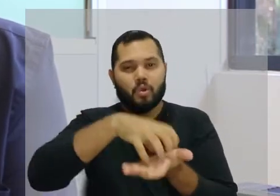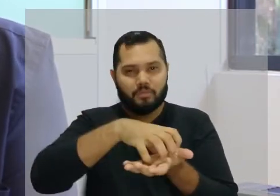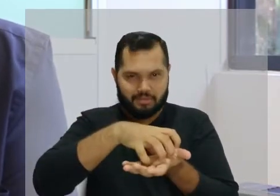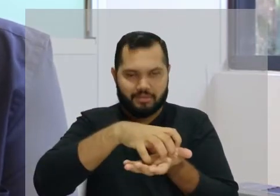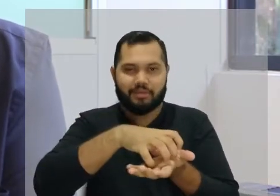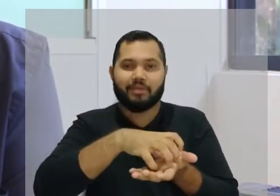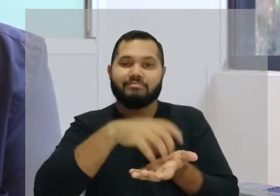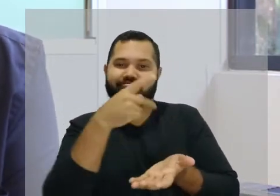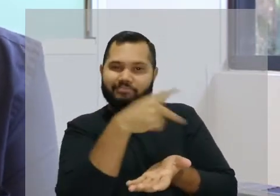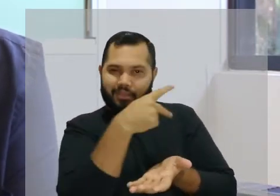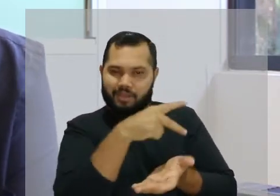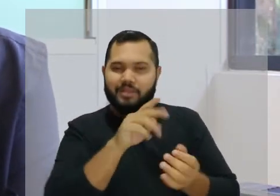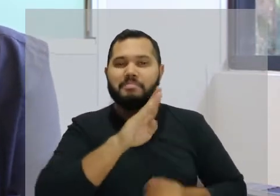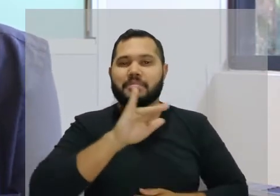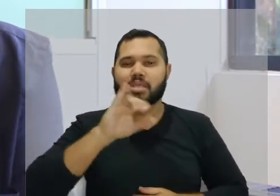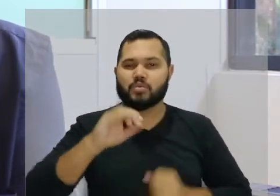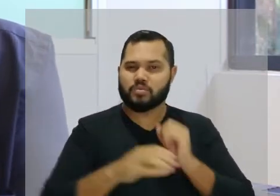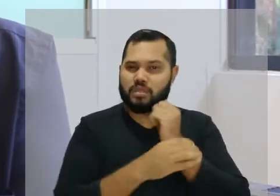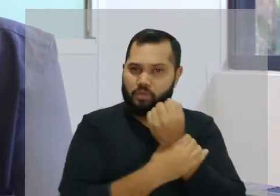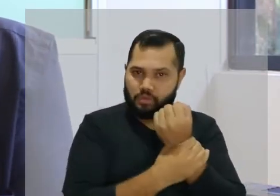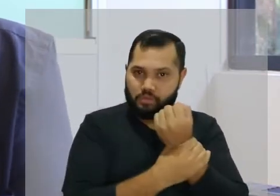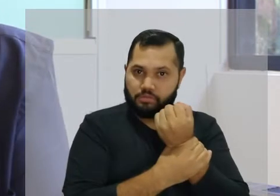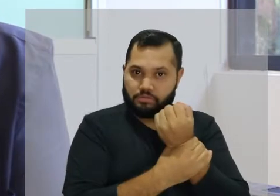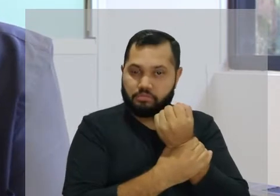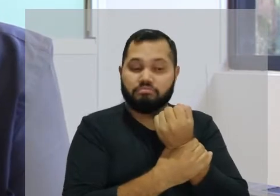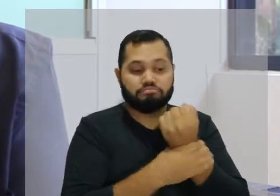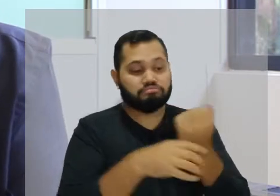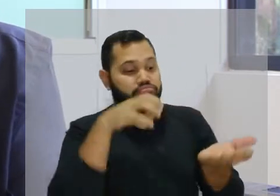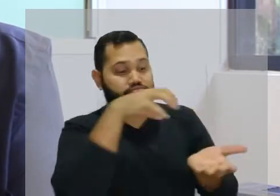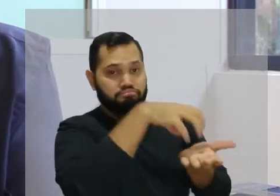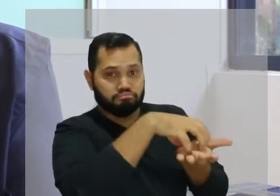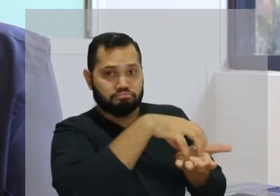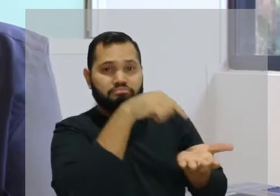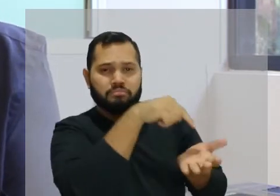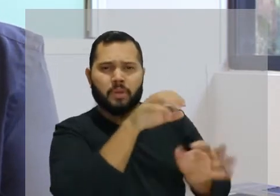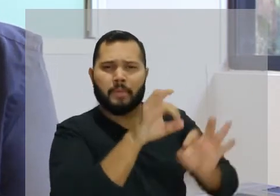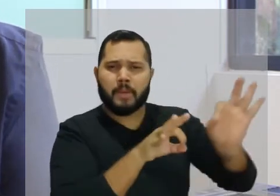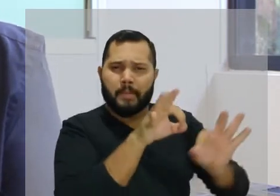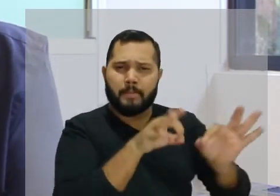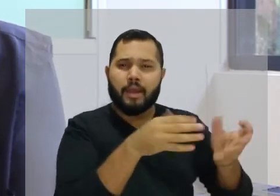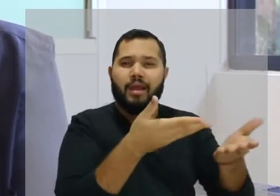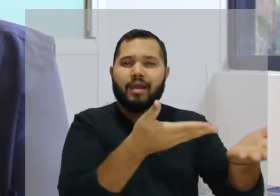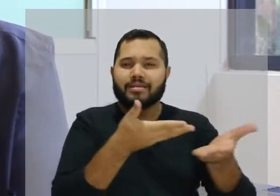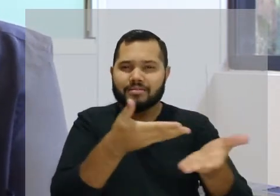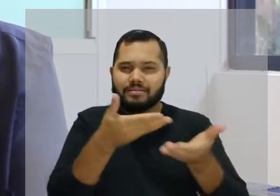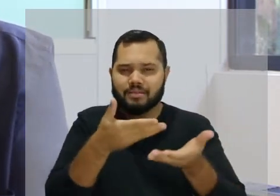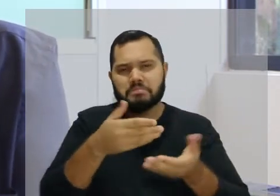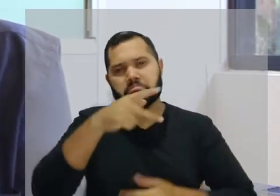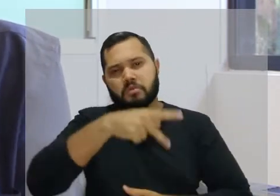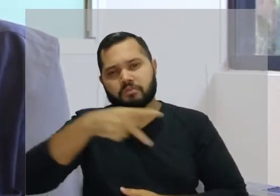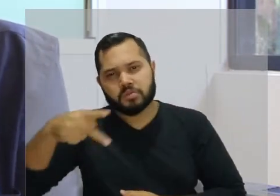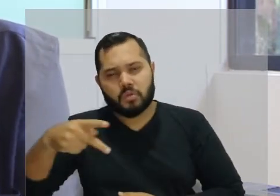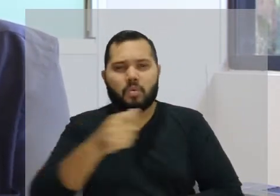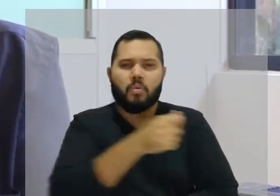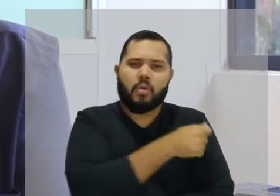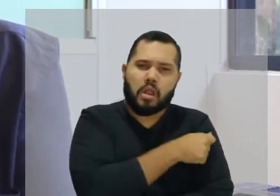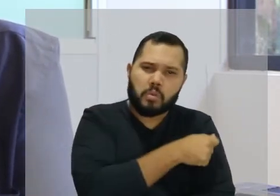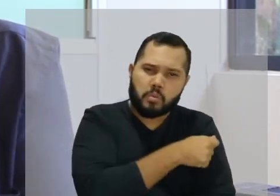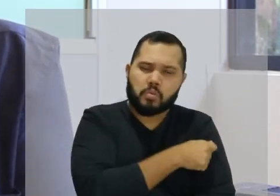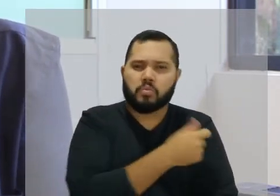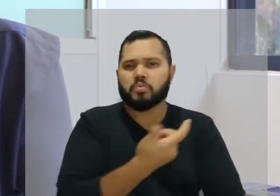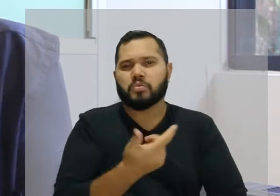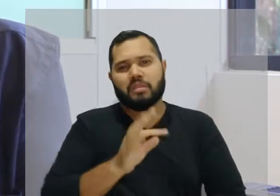de biossegurança daquela unidade, fazer com que a unidade receba a sua comunidade universitária, professores,